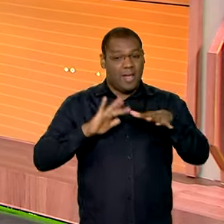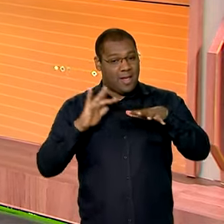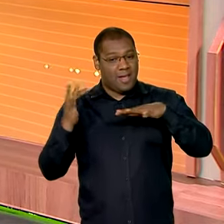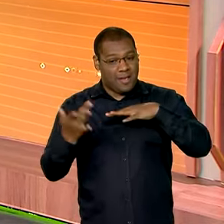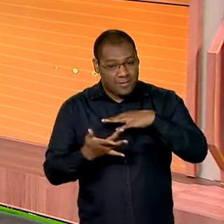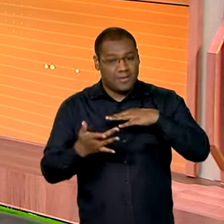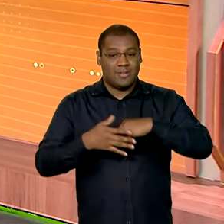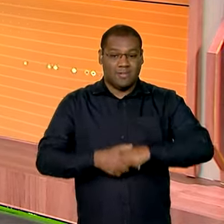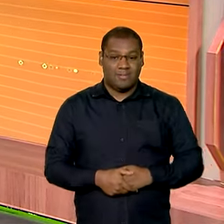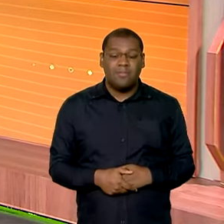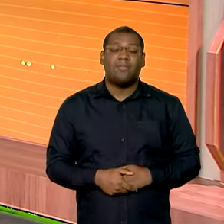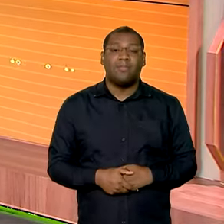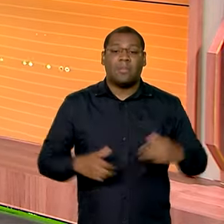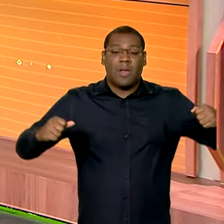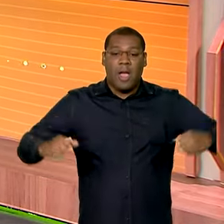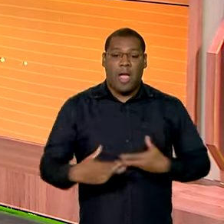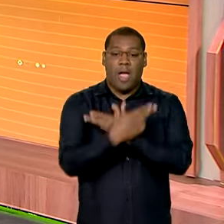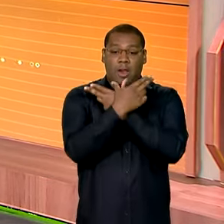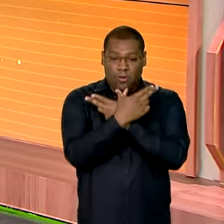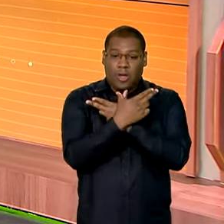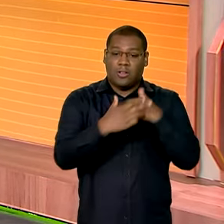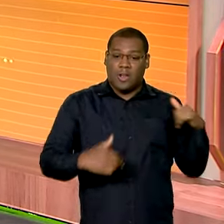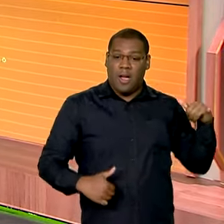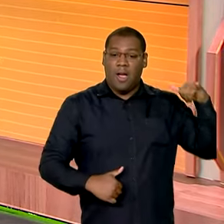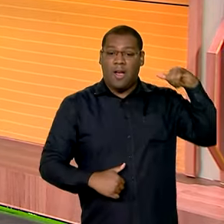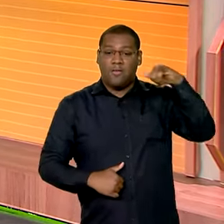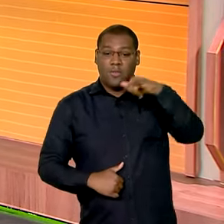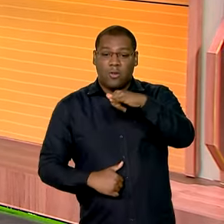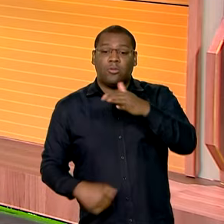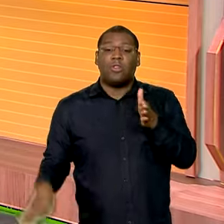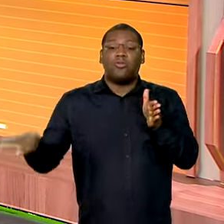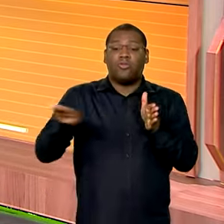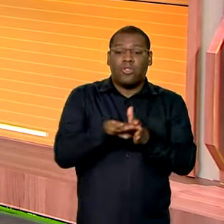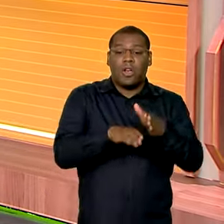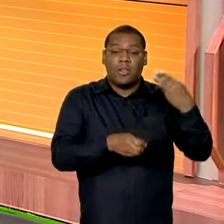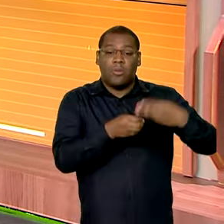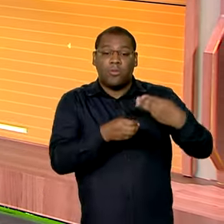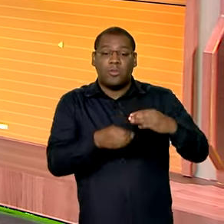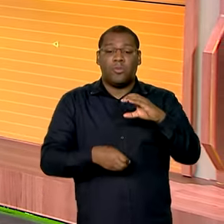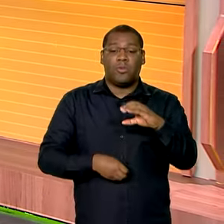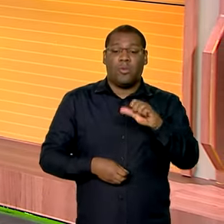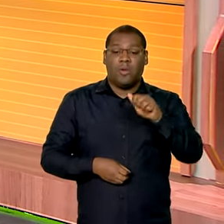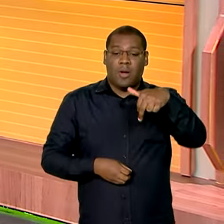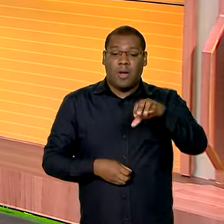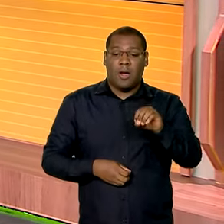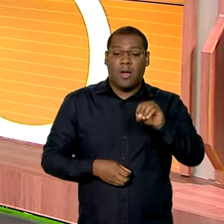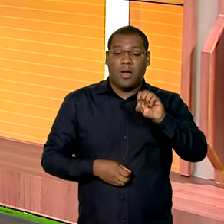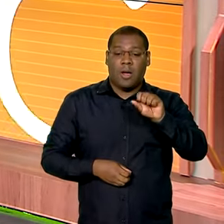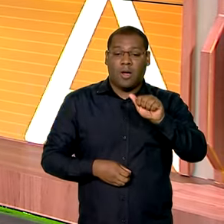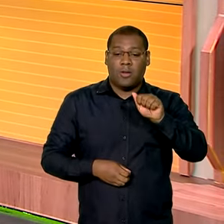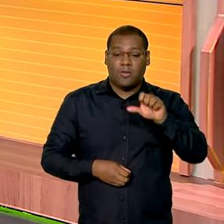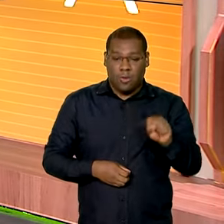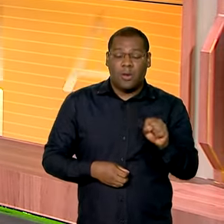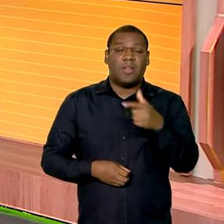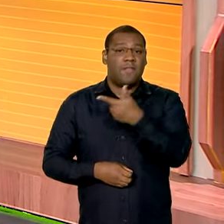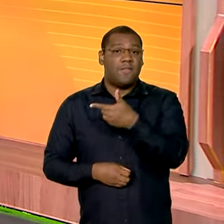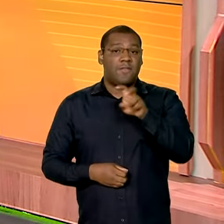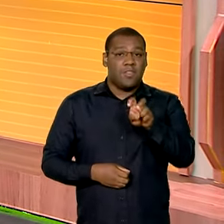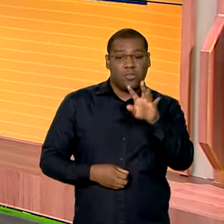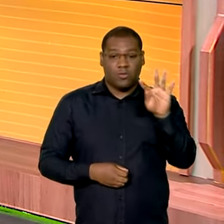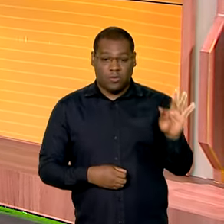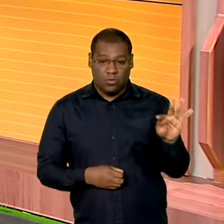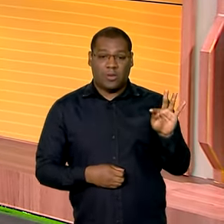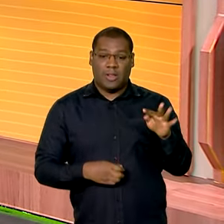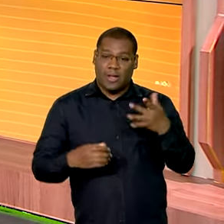Aviões da Força Aérea Brasileira chegaram ao município de Canoas com 25 toneladas de donativos. Entre os